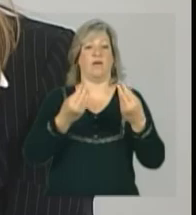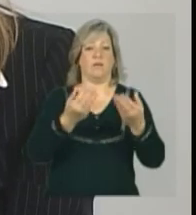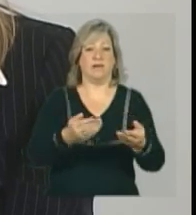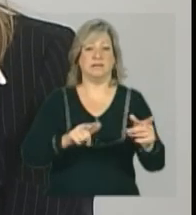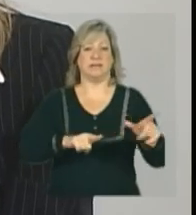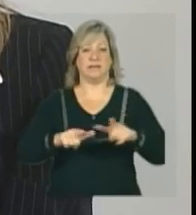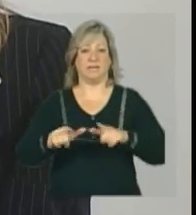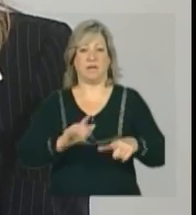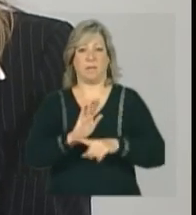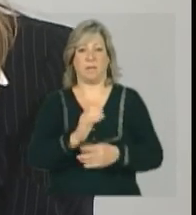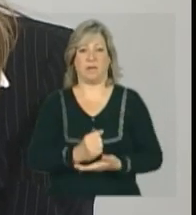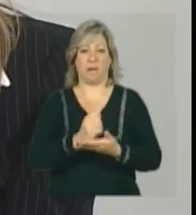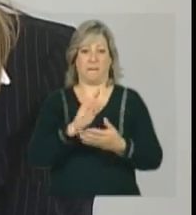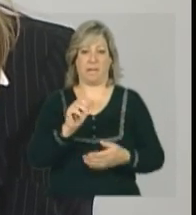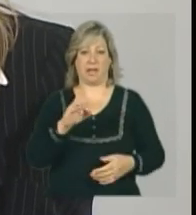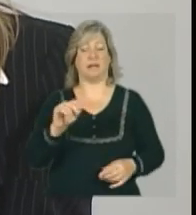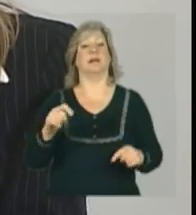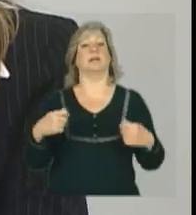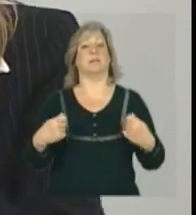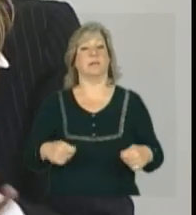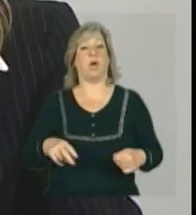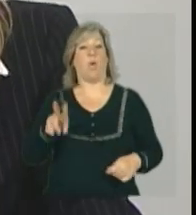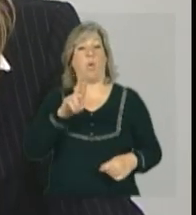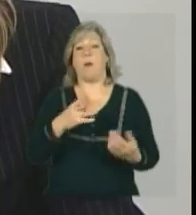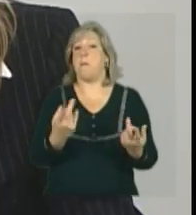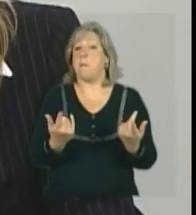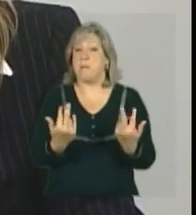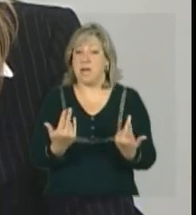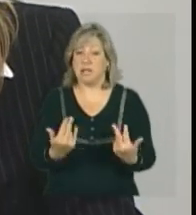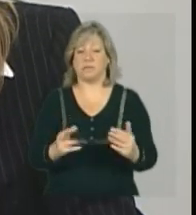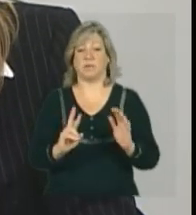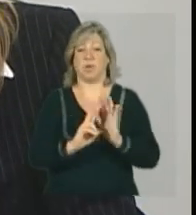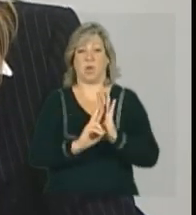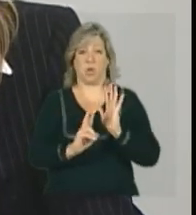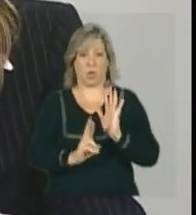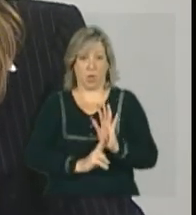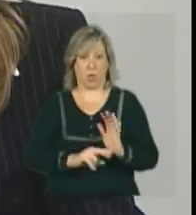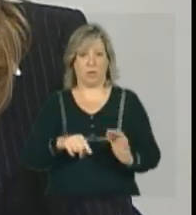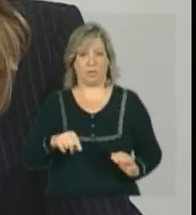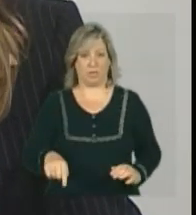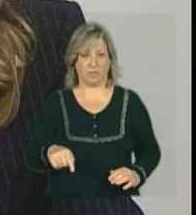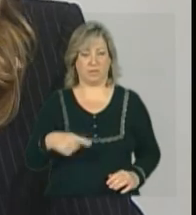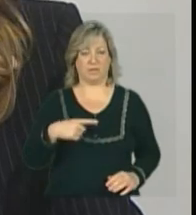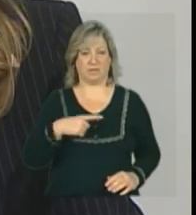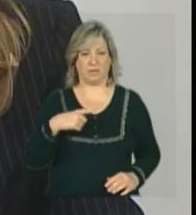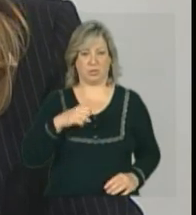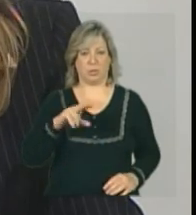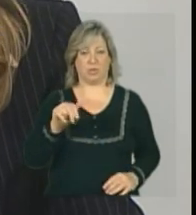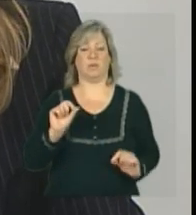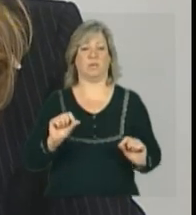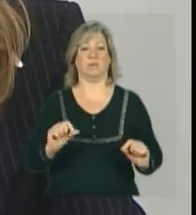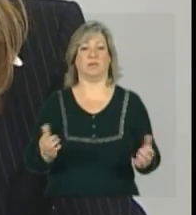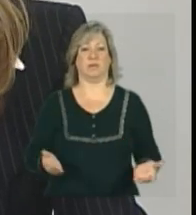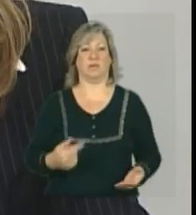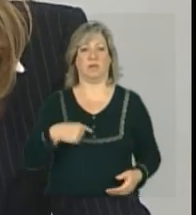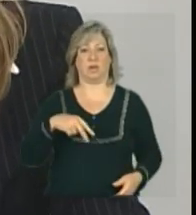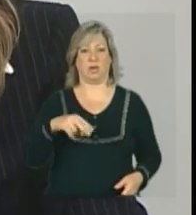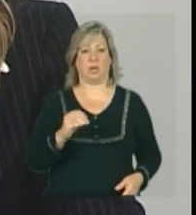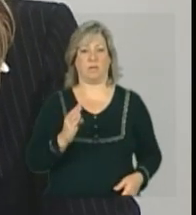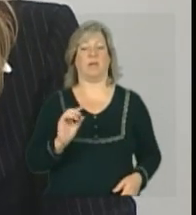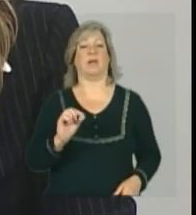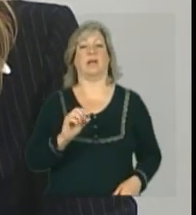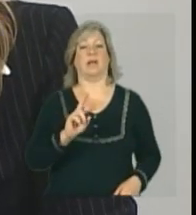básica, foi utilizado as normativas do sistema único existentes hoje, que é a NOB-RH e a